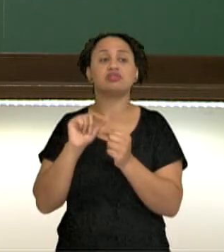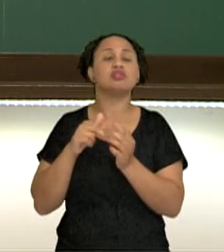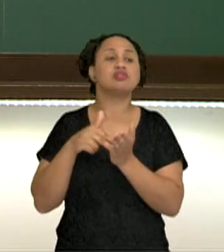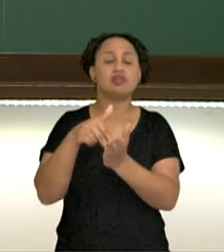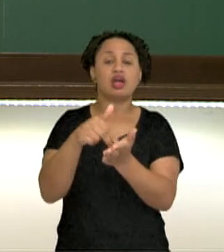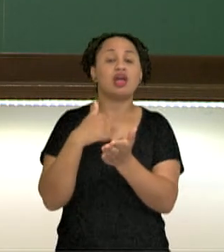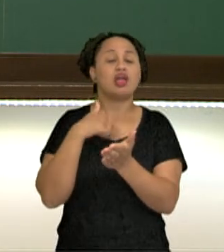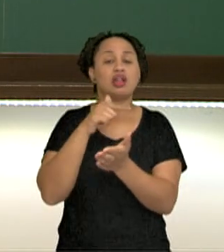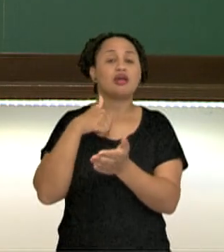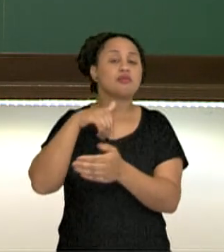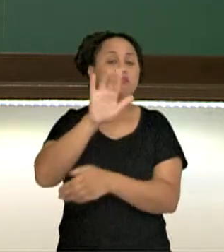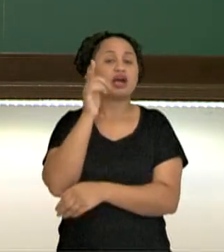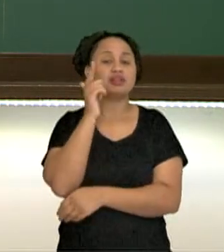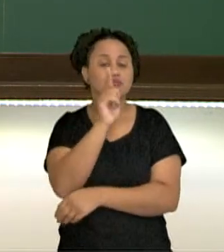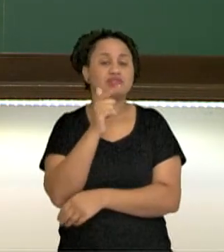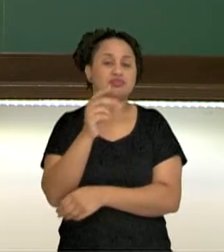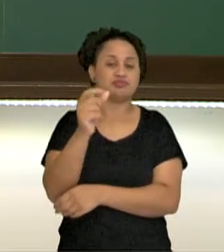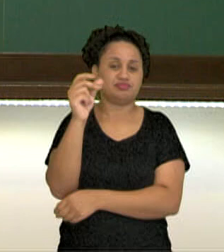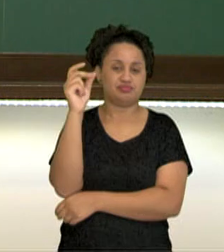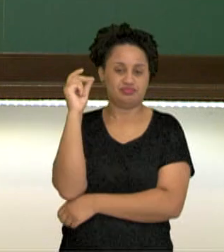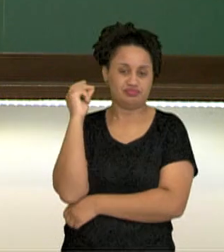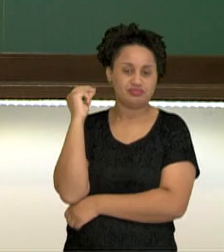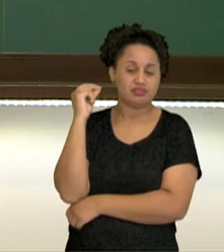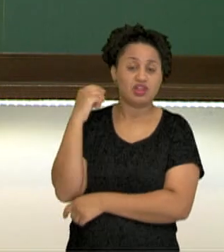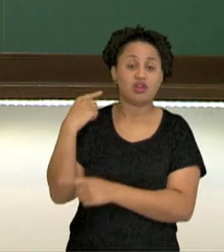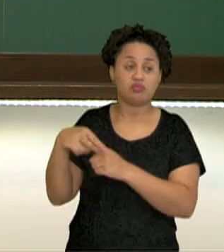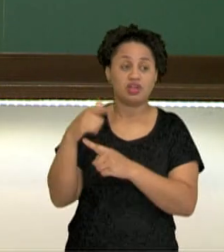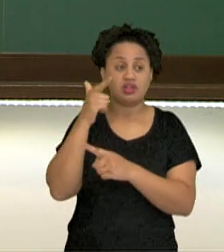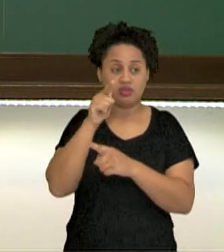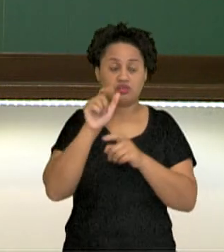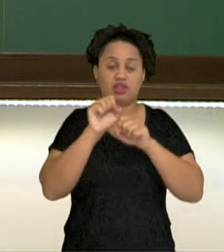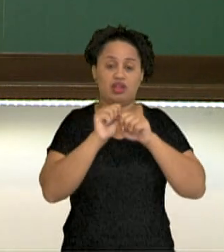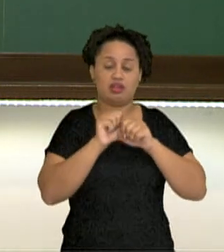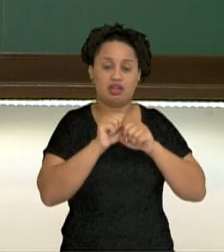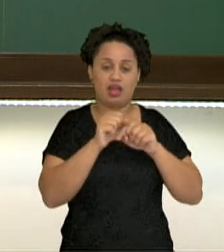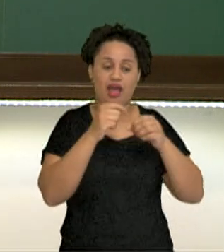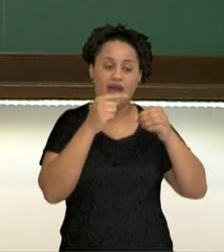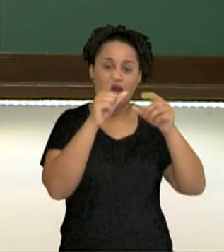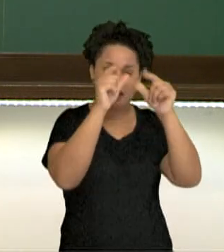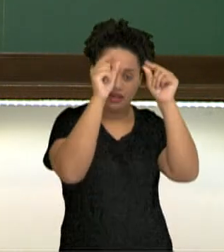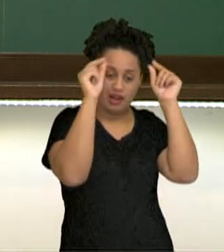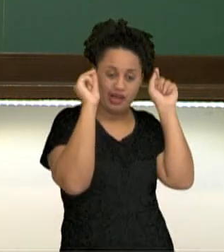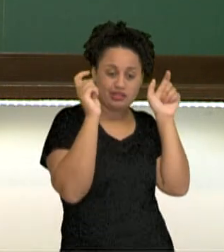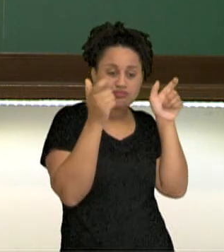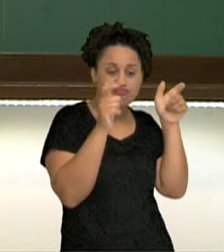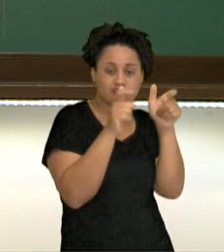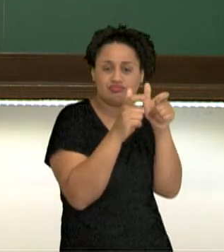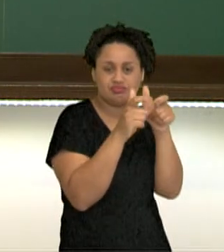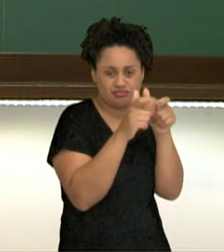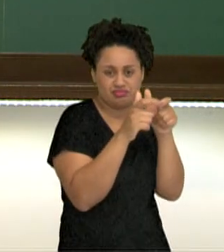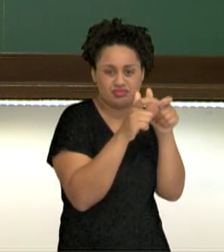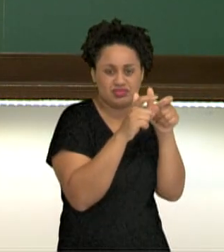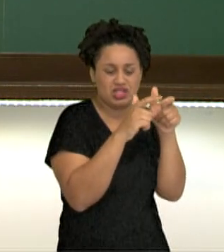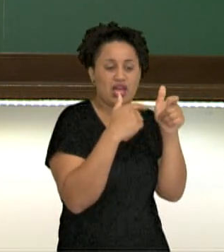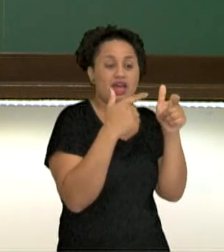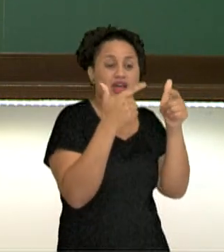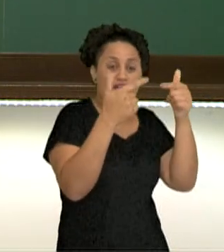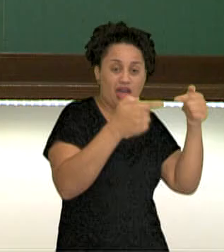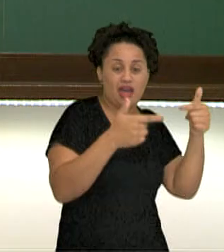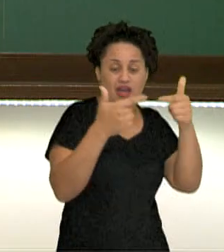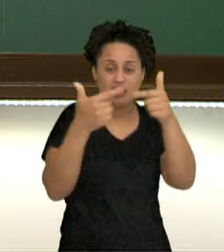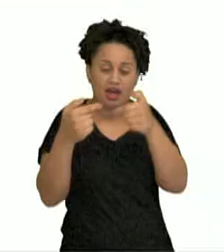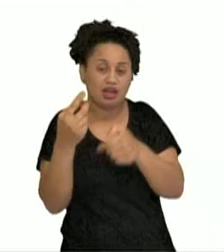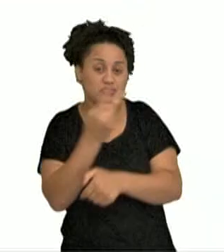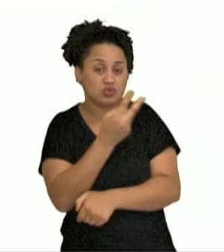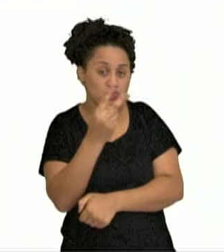o título do maior conquistador da Antiguidade. Porque ele consegue expandir a pequena Grécia, que já vinha de duas grandes guerras, que